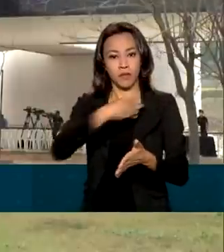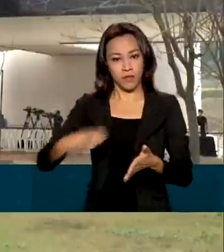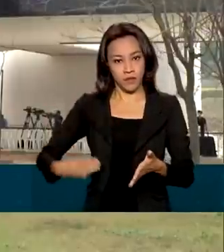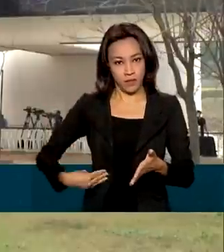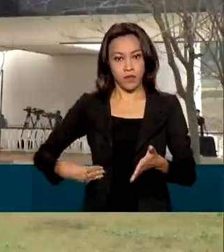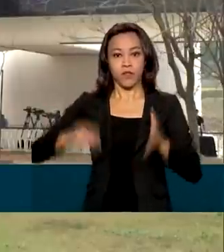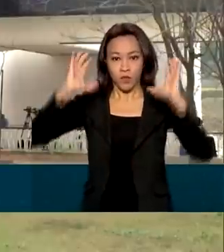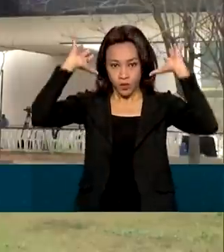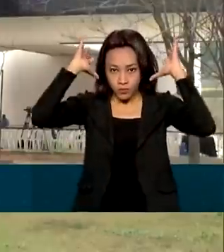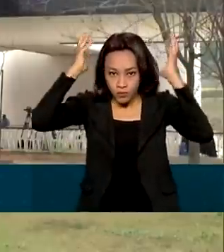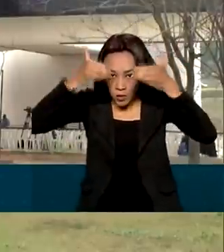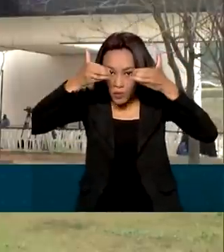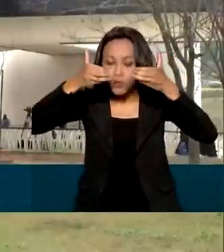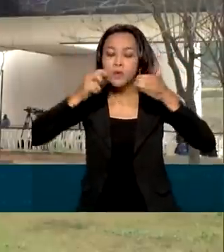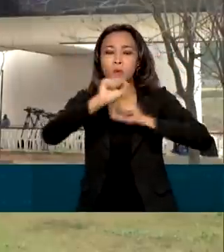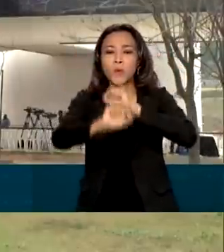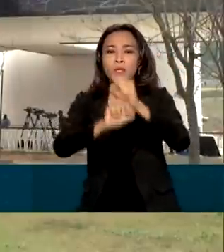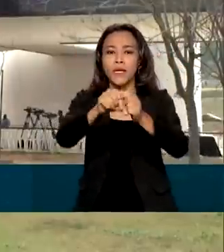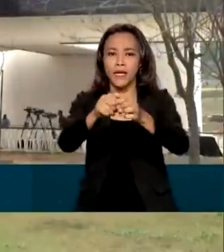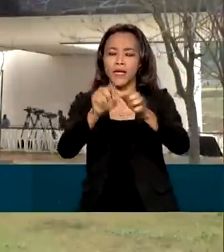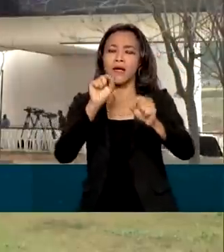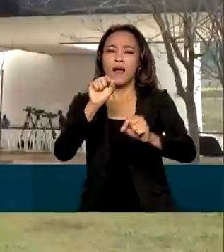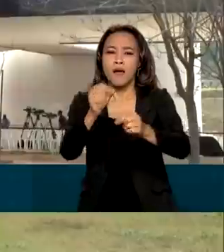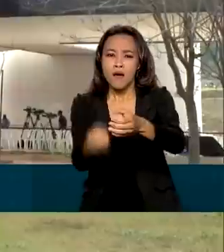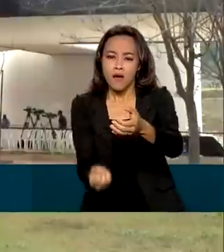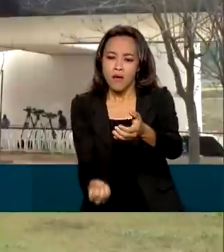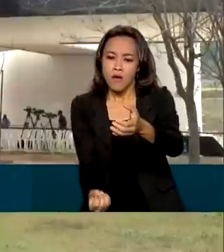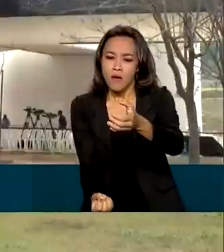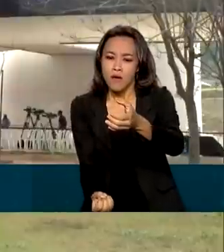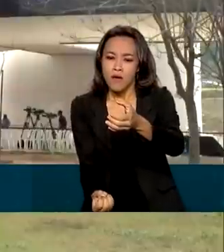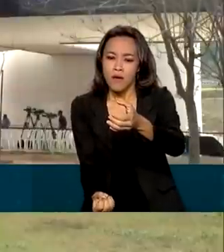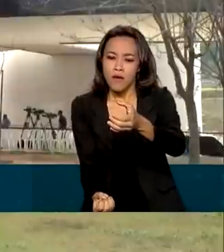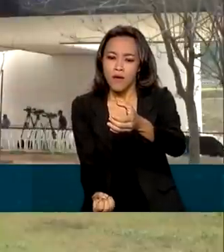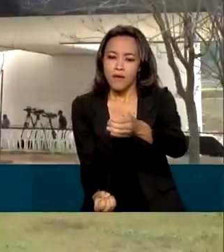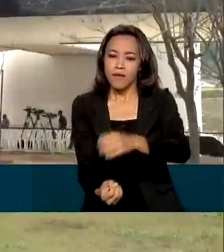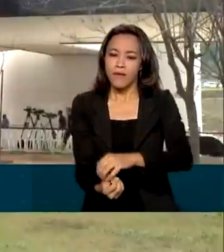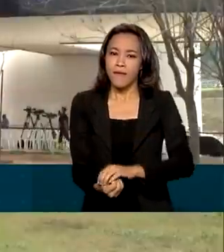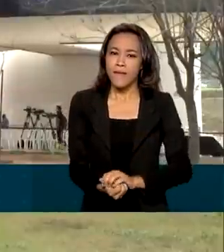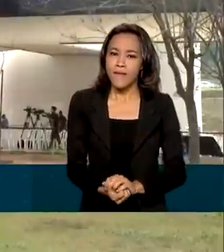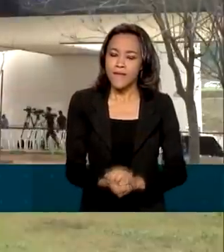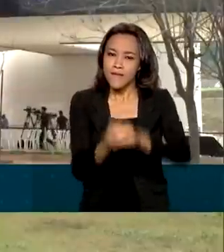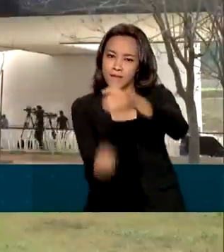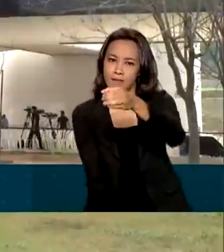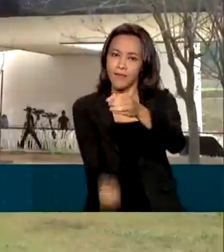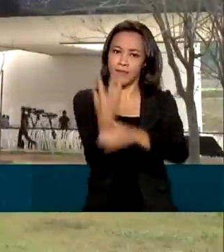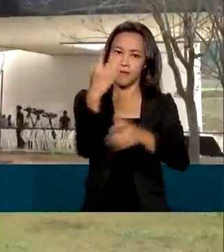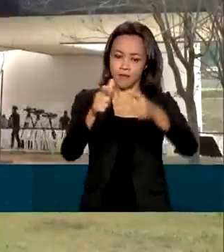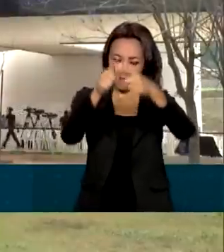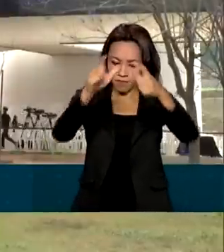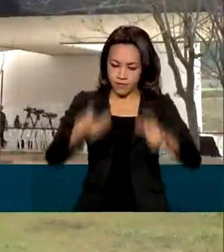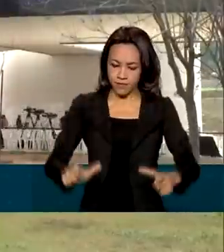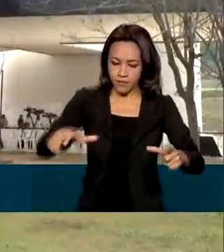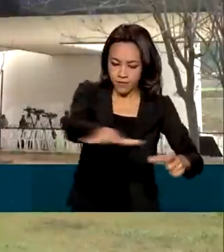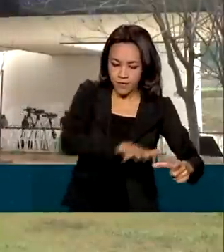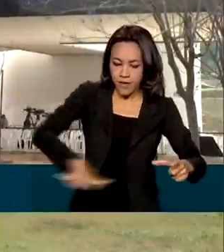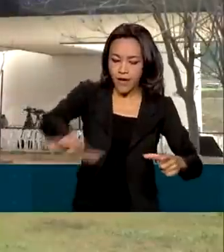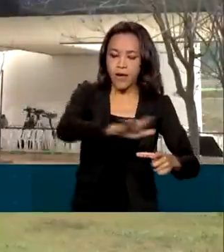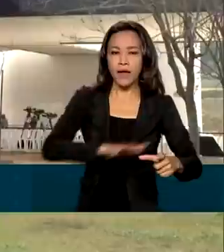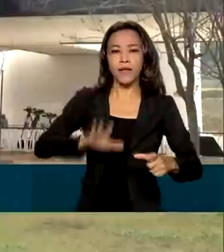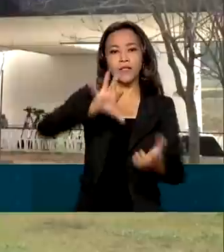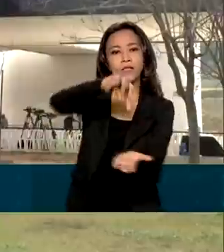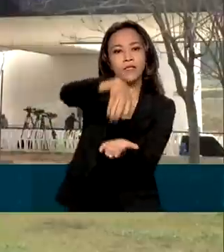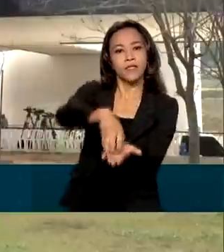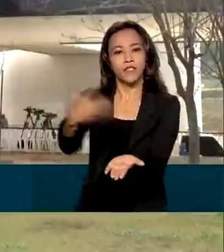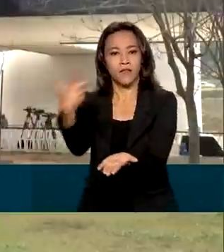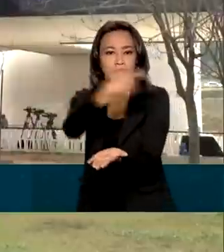Pontes, do lançamento da pedra fundamental do Centro Nacional de Vacinas do Ministério. O